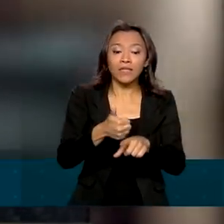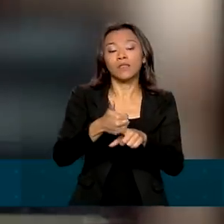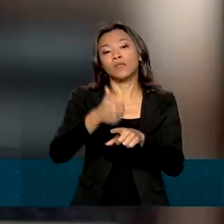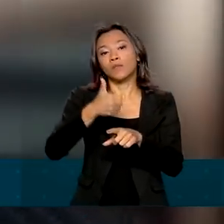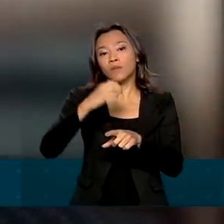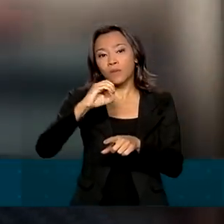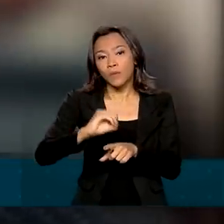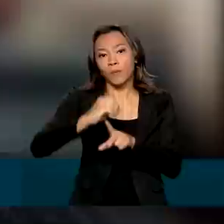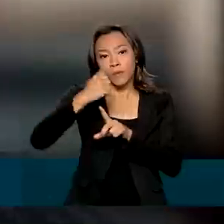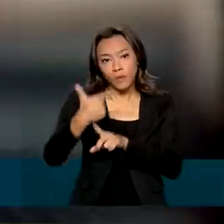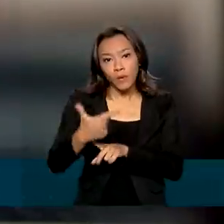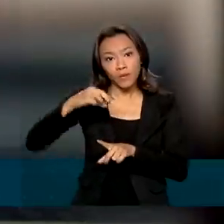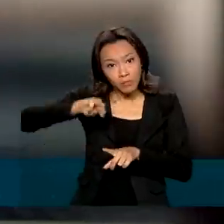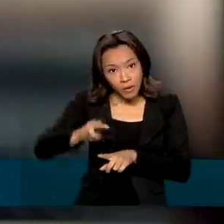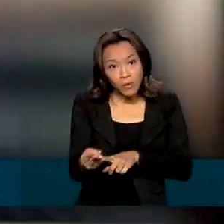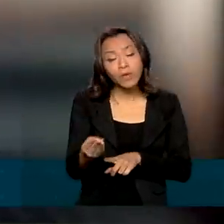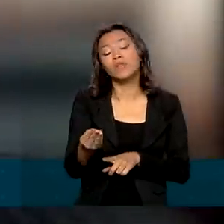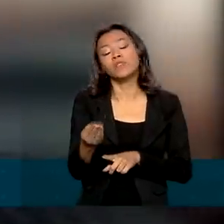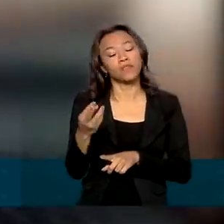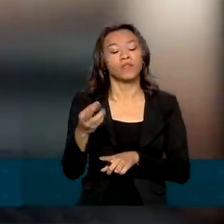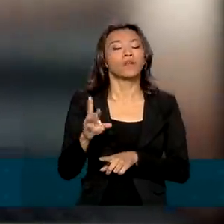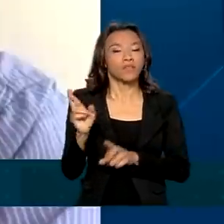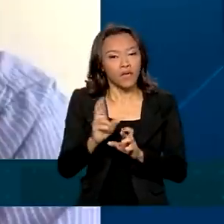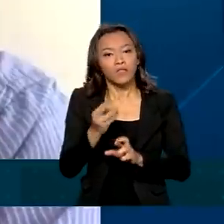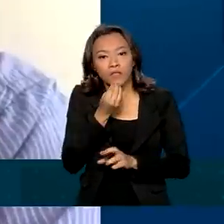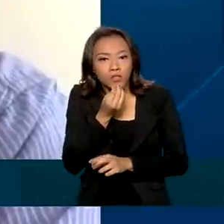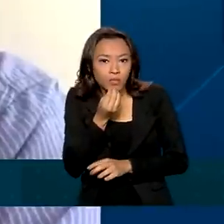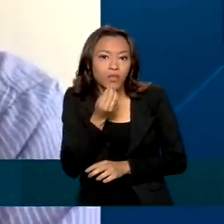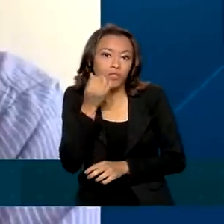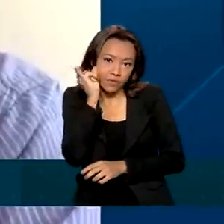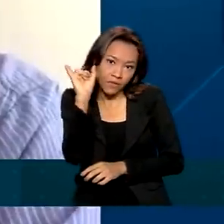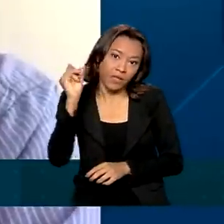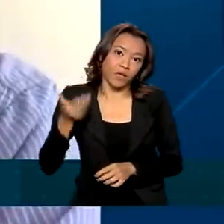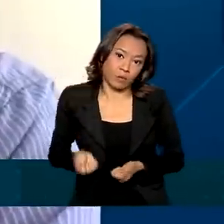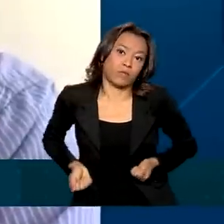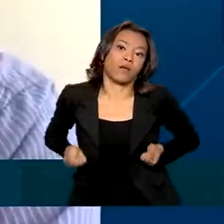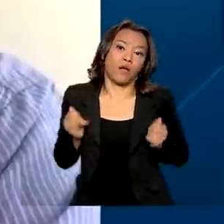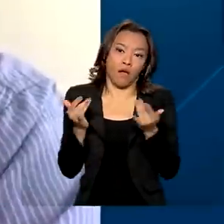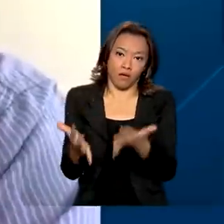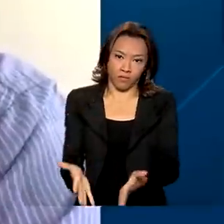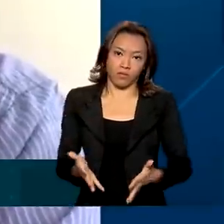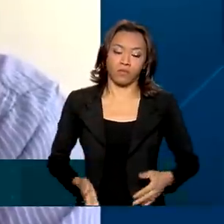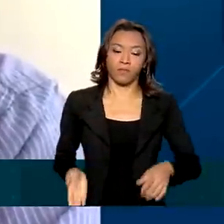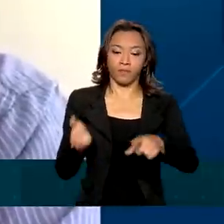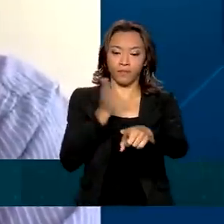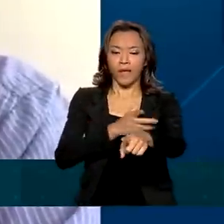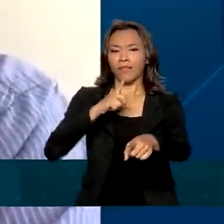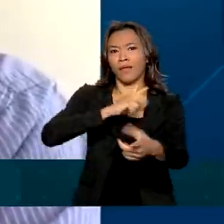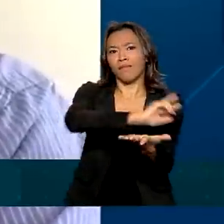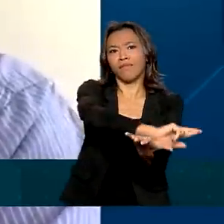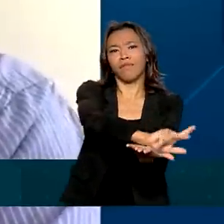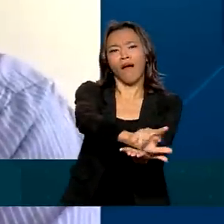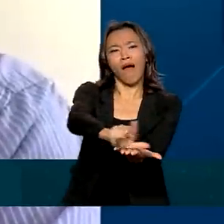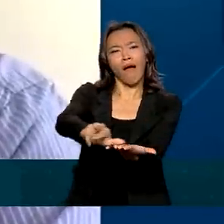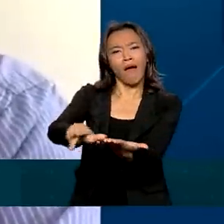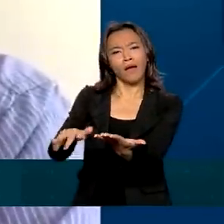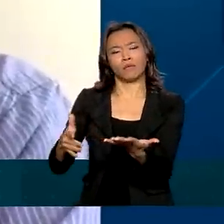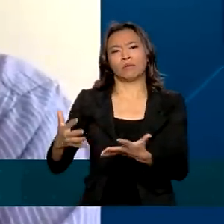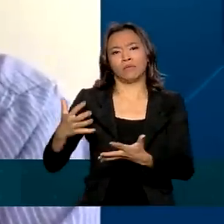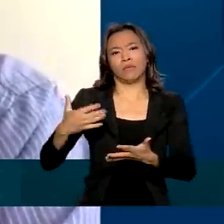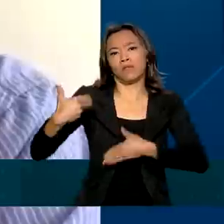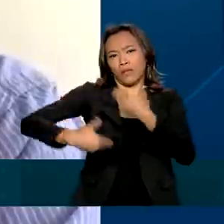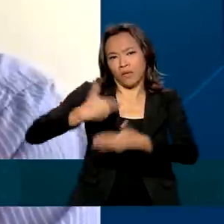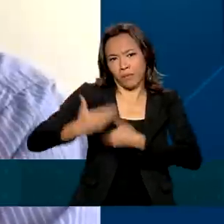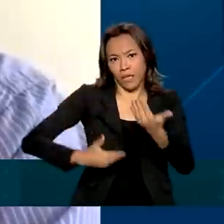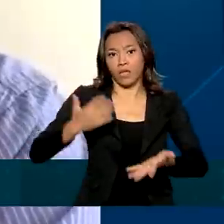de gastos federais do Sistema Único de Saúde. Câncer de mama tem muito tratamento, os tratamentos são extremamente eficazes